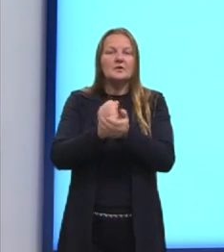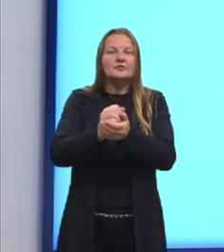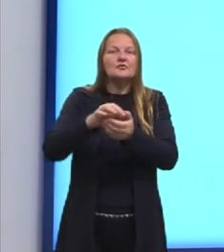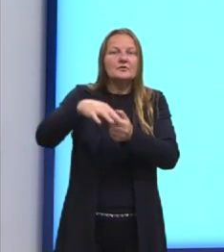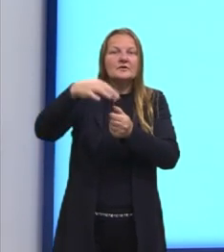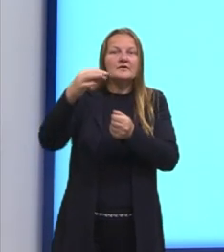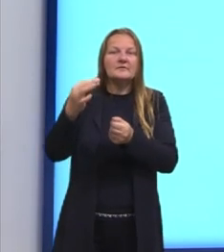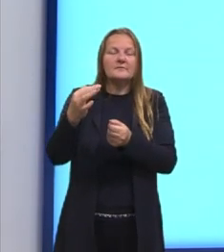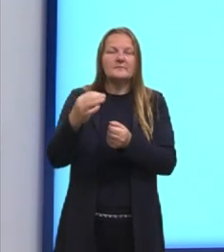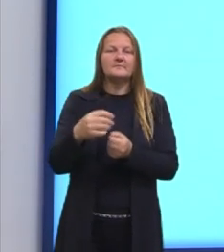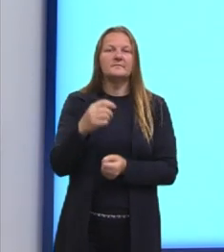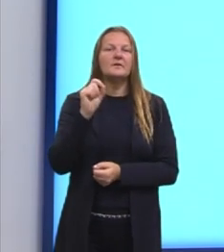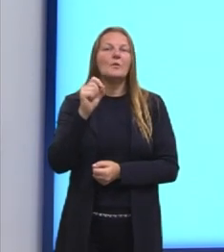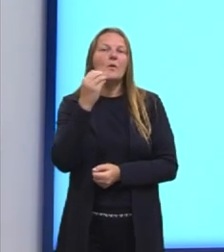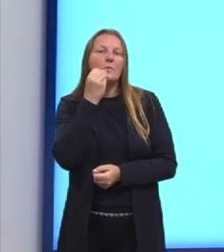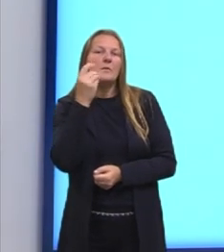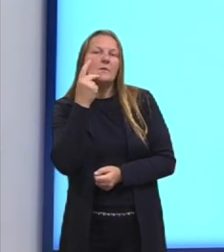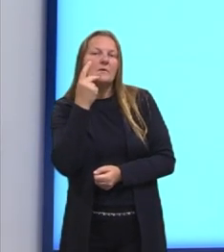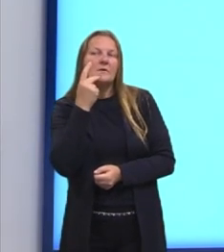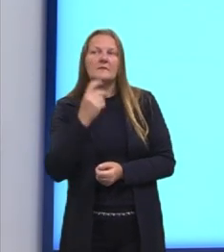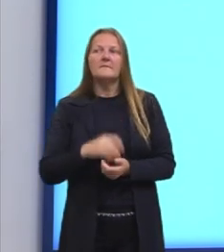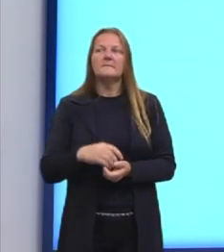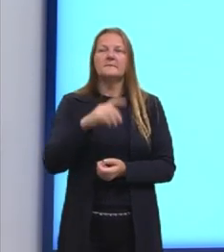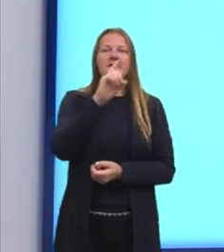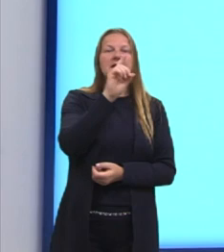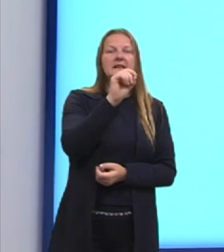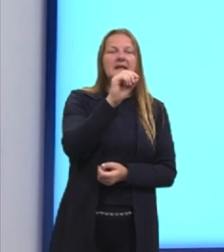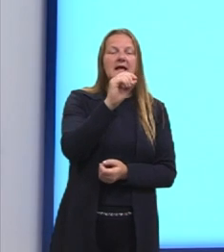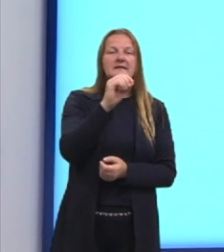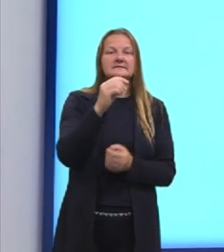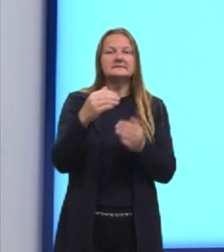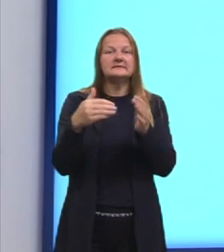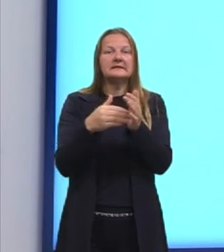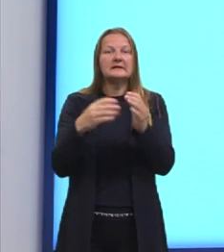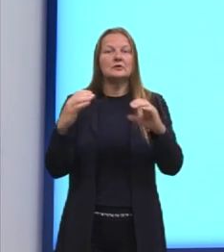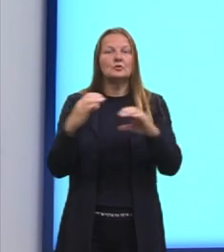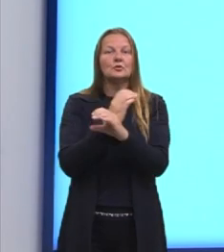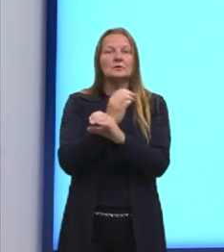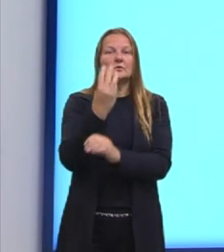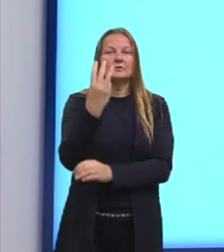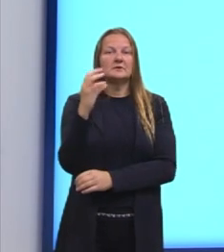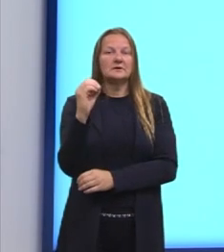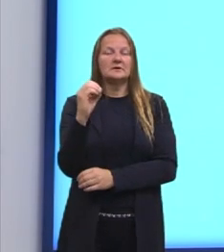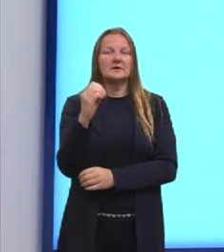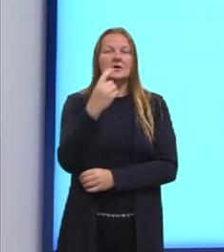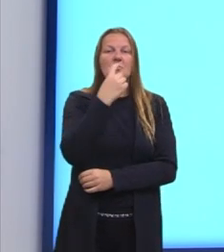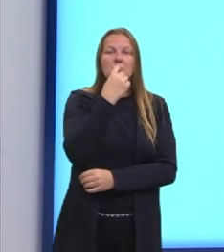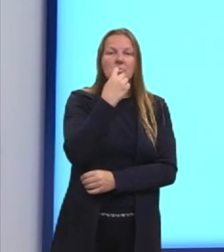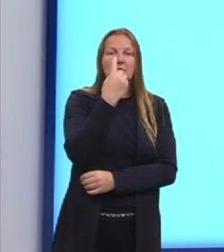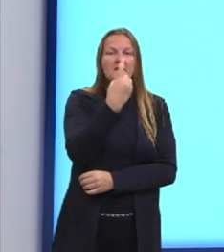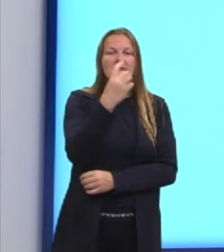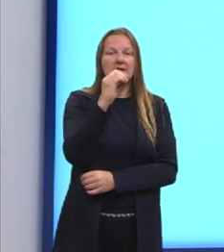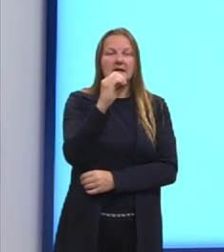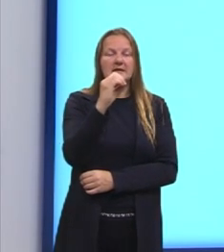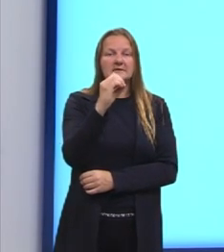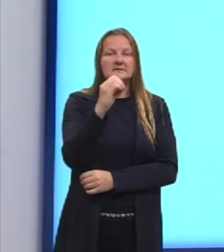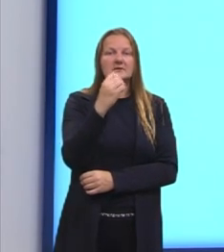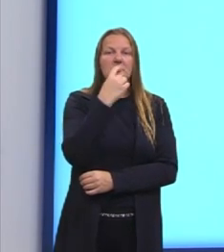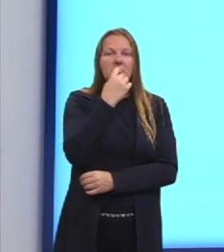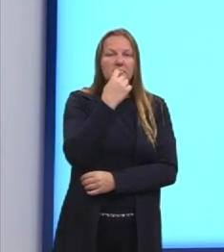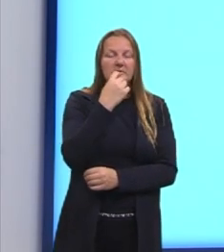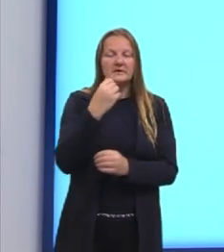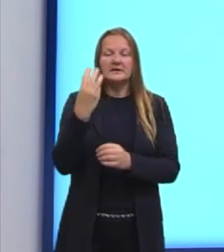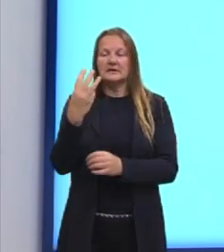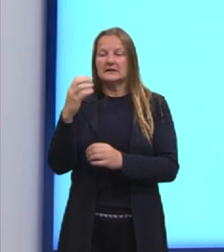probabilidade? 10 entre 30. Por quê? 10 bolinhas são vermelhas entre um total de